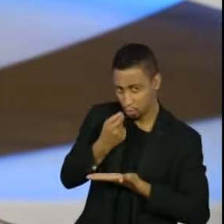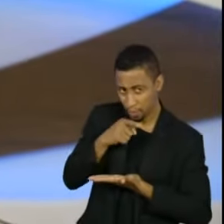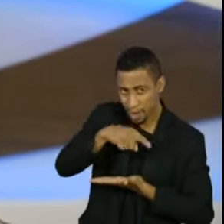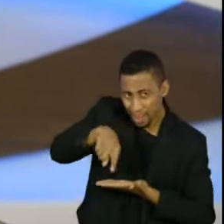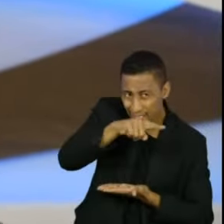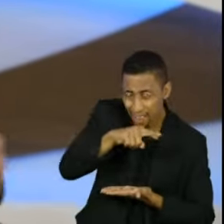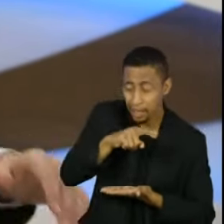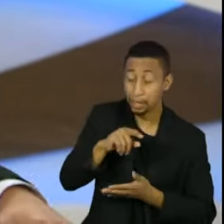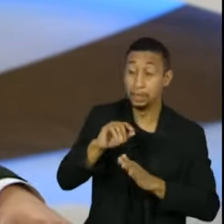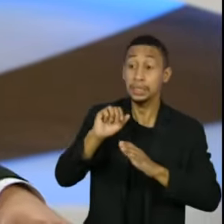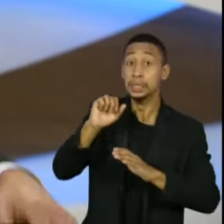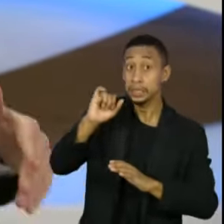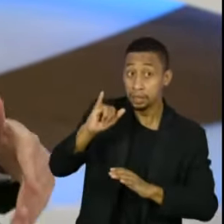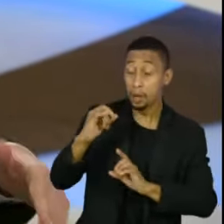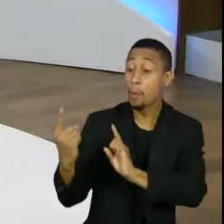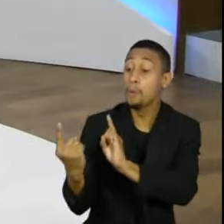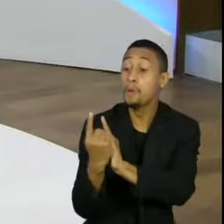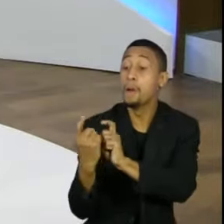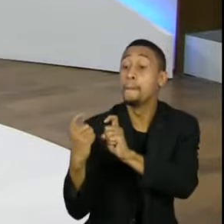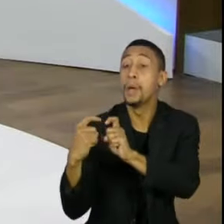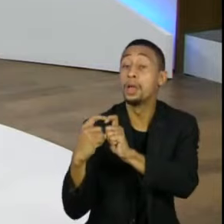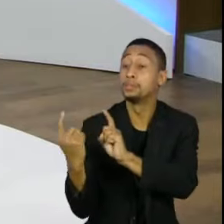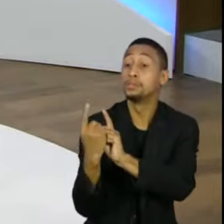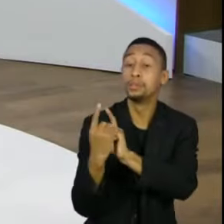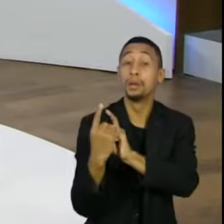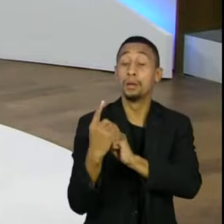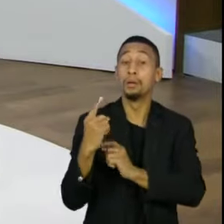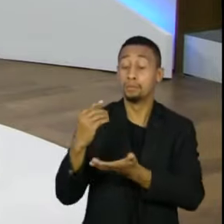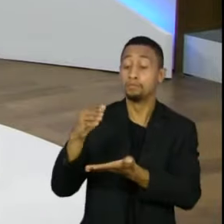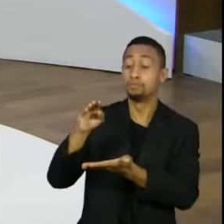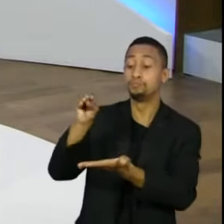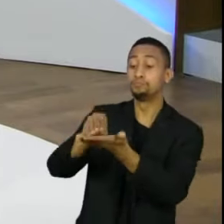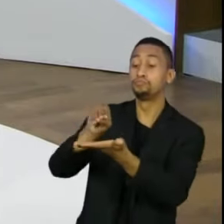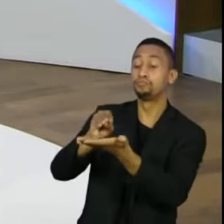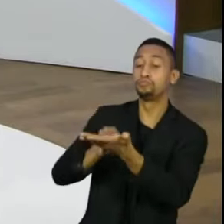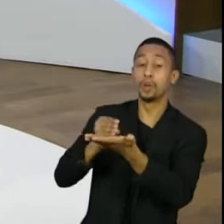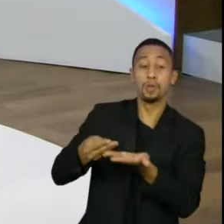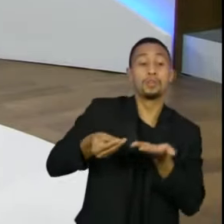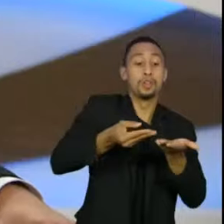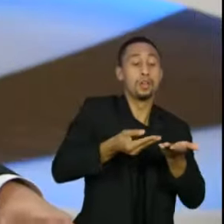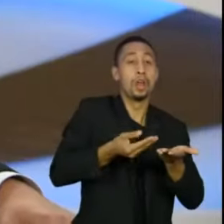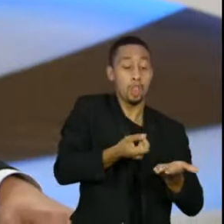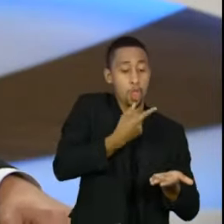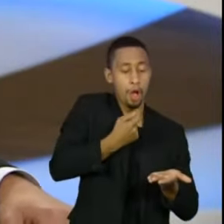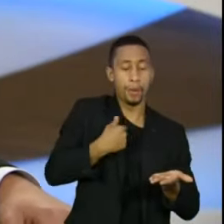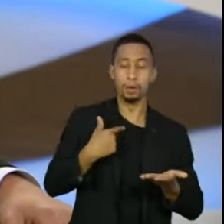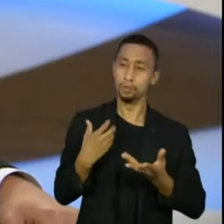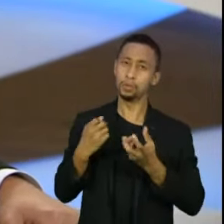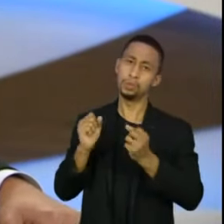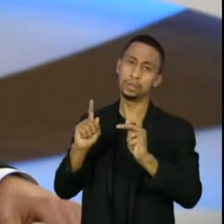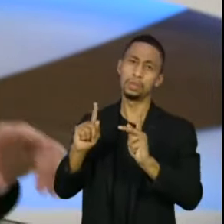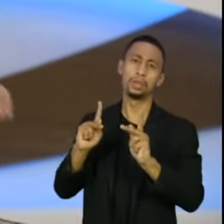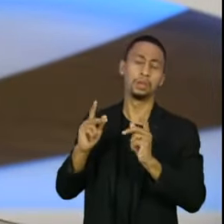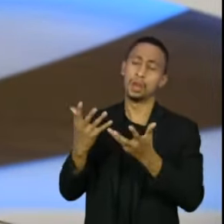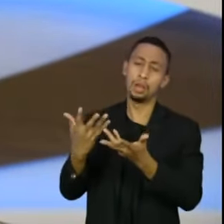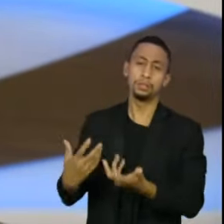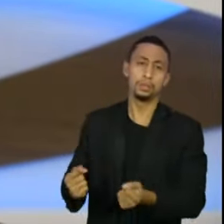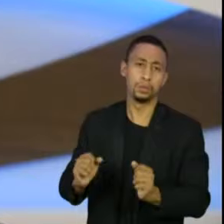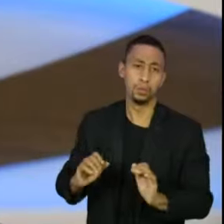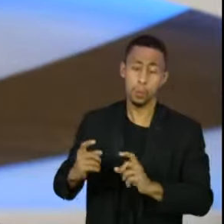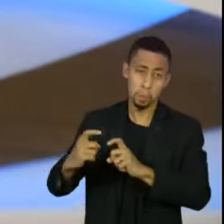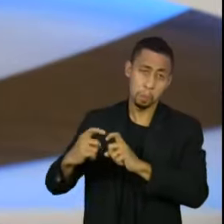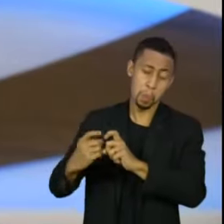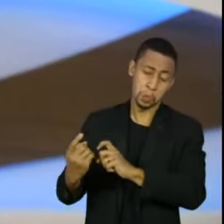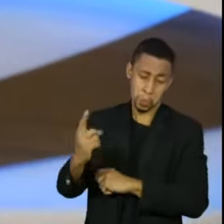na minha frente disser que eu preciso tomar isso, eu vou ser obediente à ciência e à medicina, acatando o acolhimento do médico. Mas o que eu quero